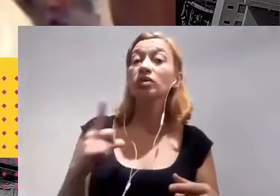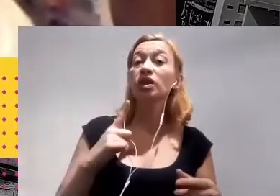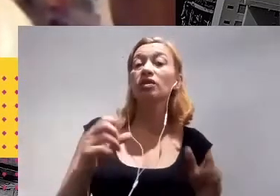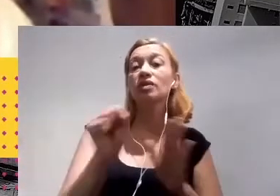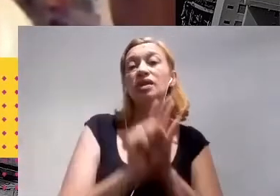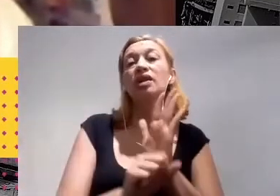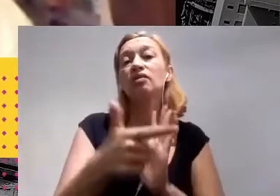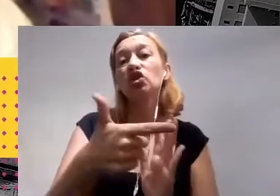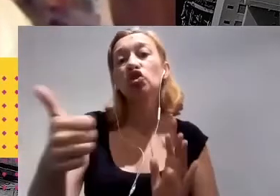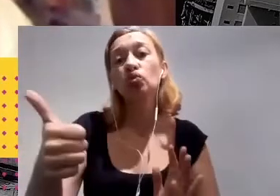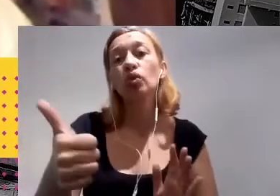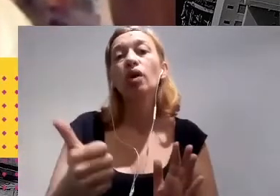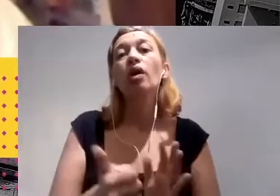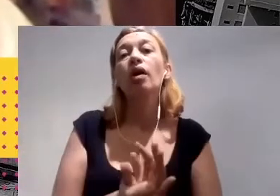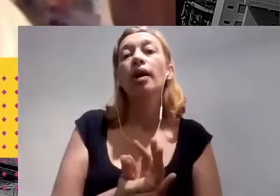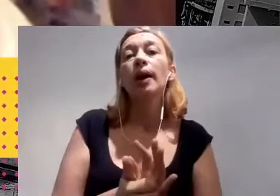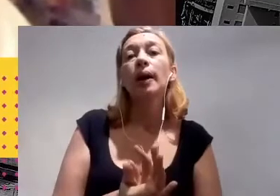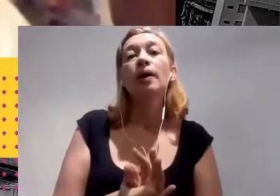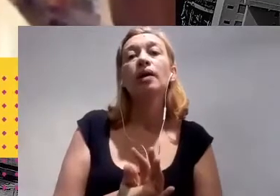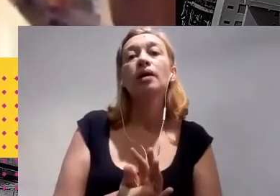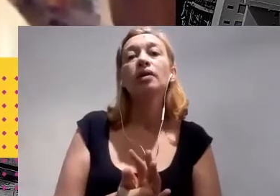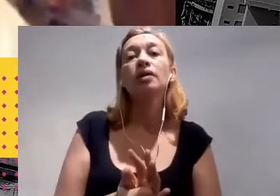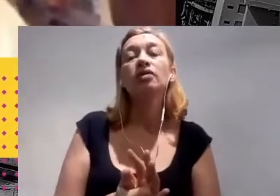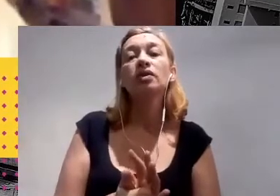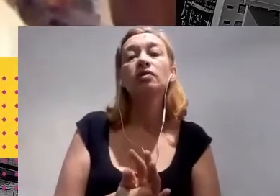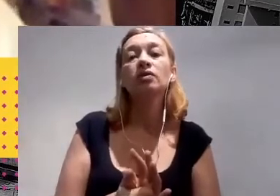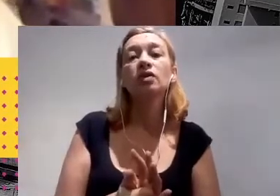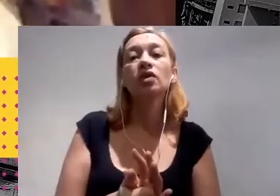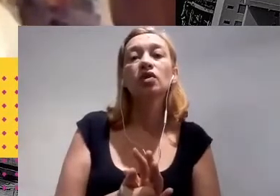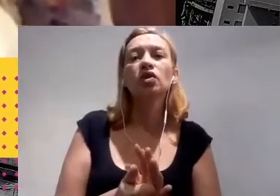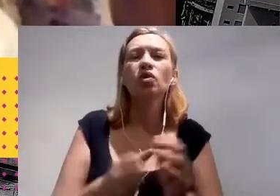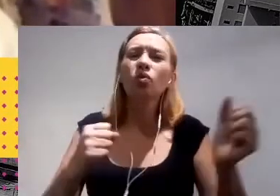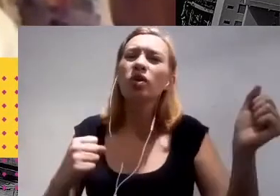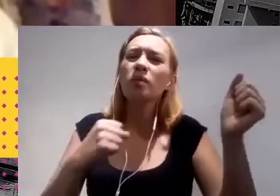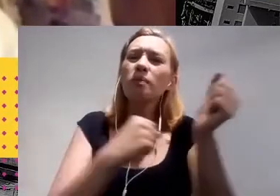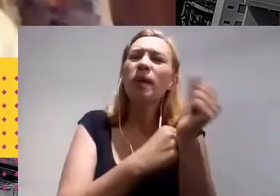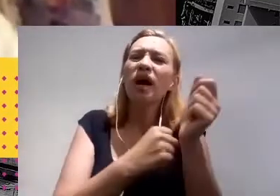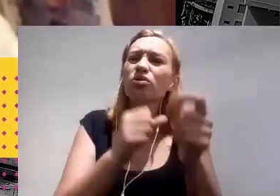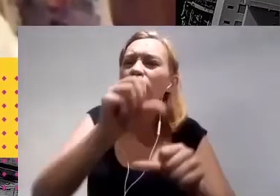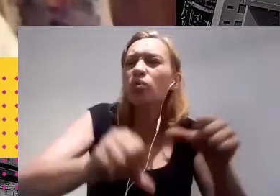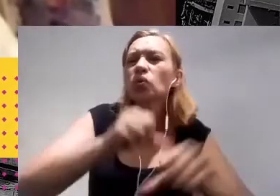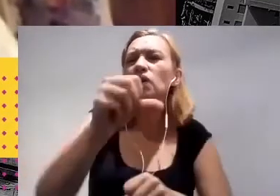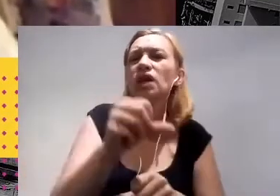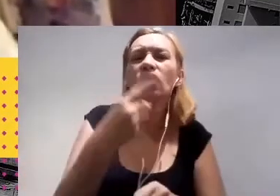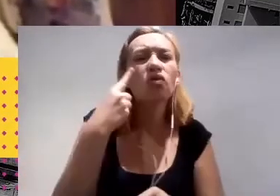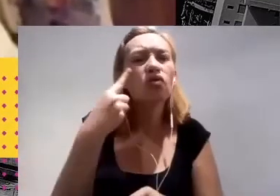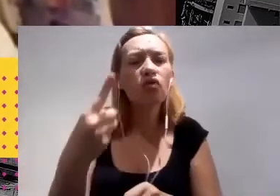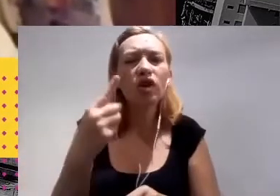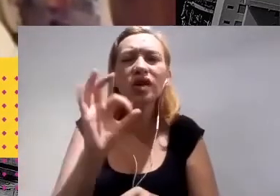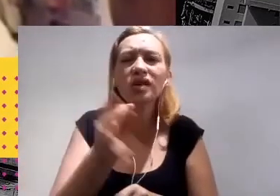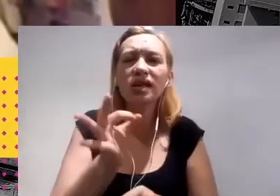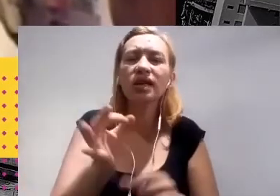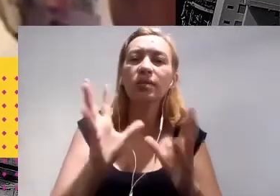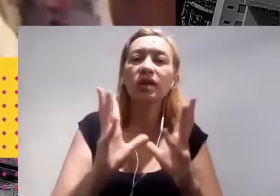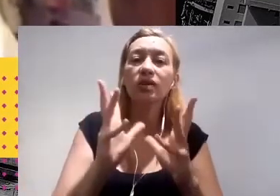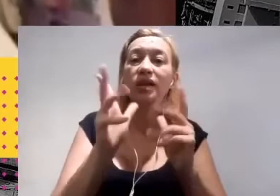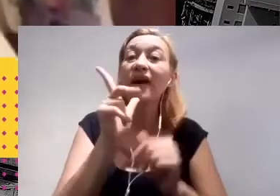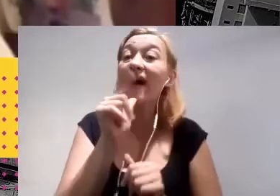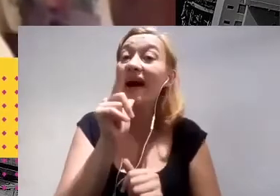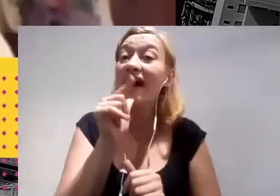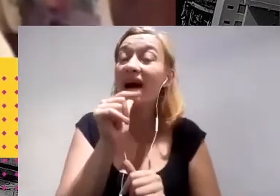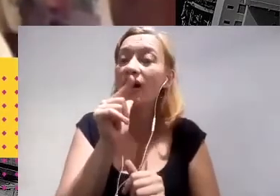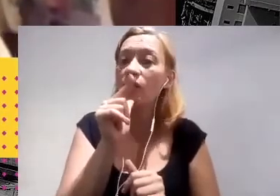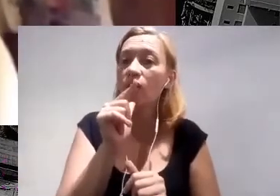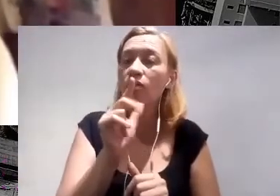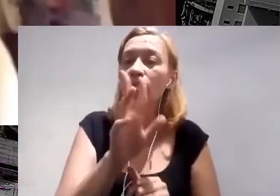E a expressão dos impactos dessas mudanças nós vamos ver exatamente na água, seja pelo excesso ou pela